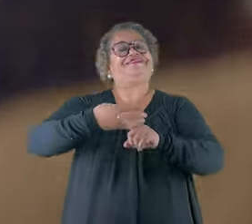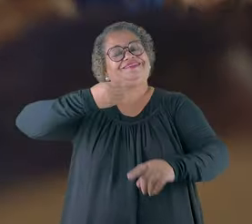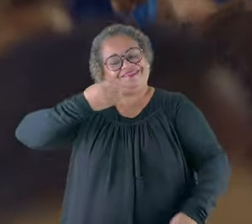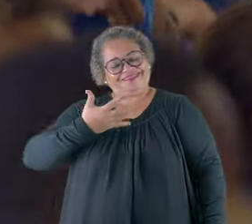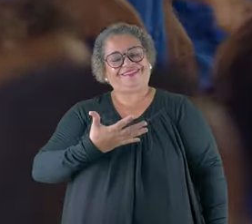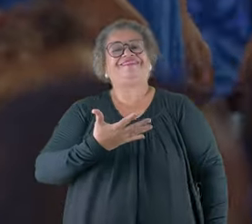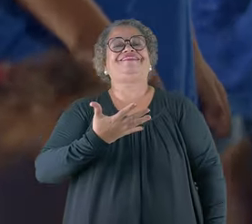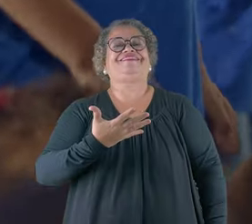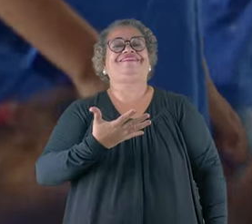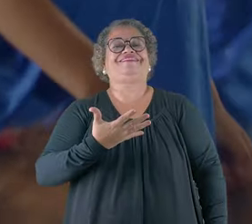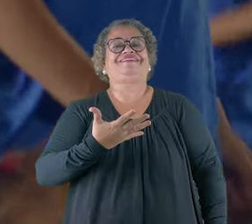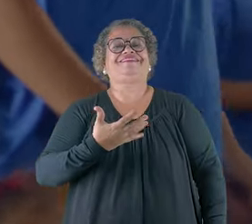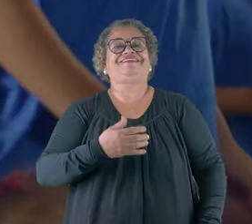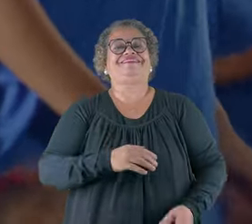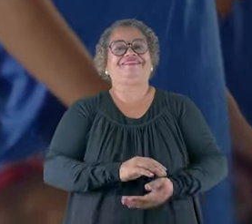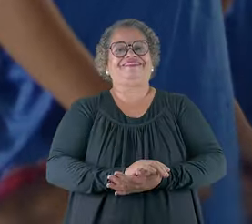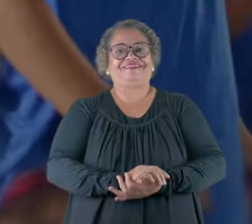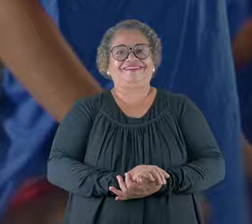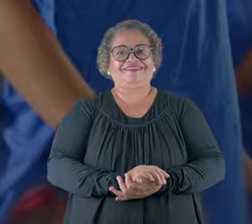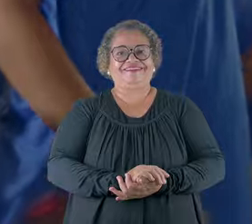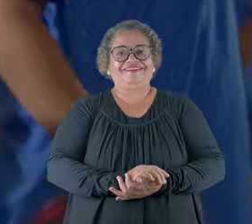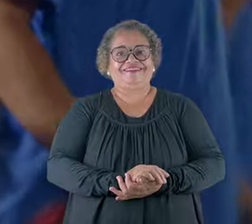de Uberlândia, fazer mais, fazer bem.